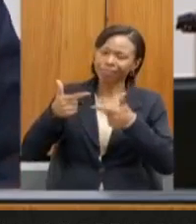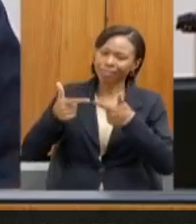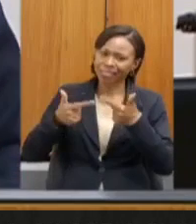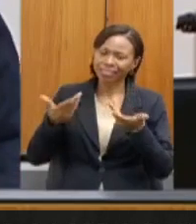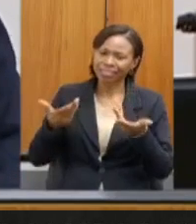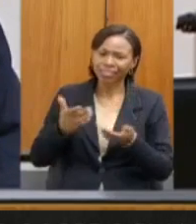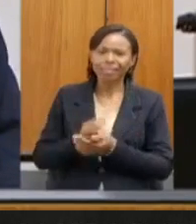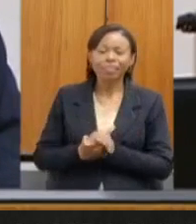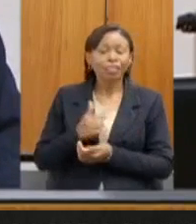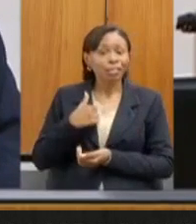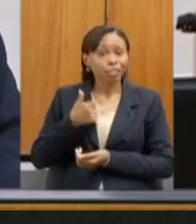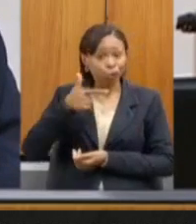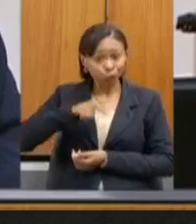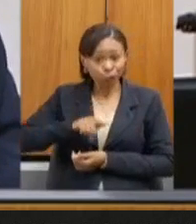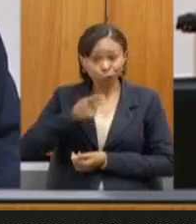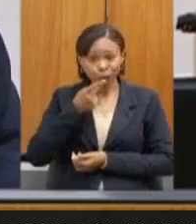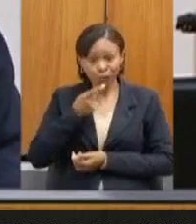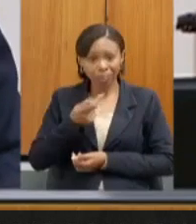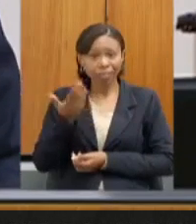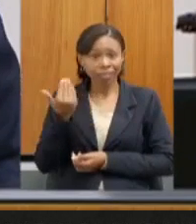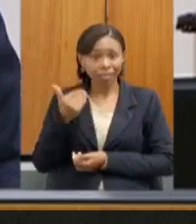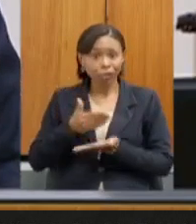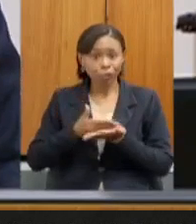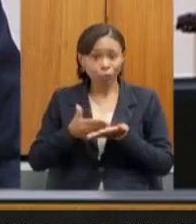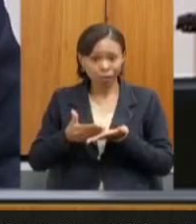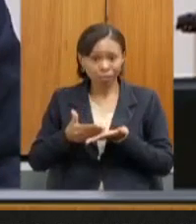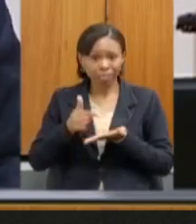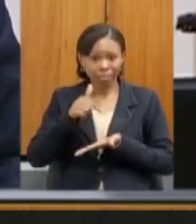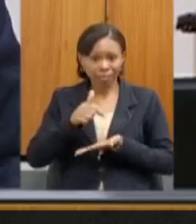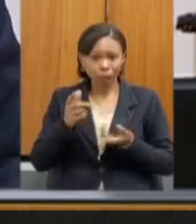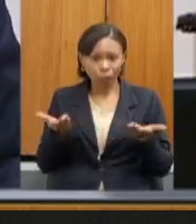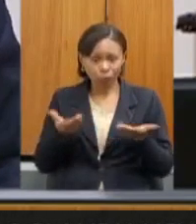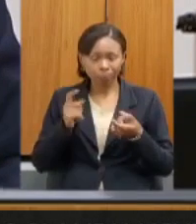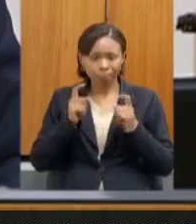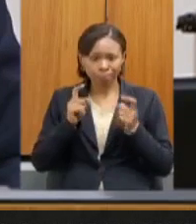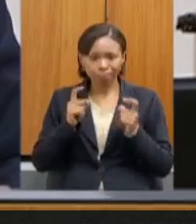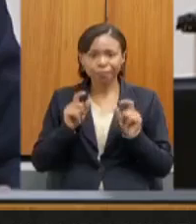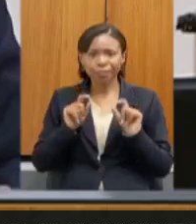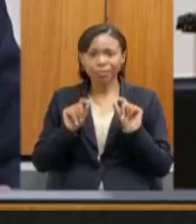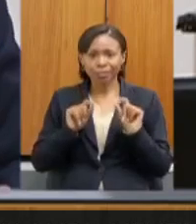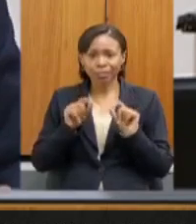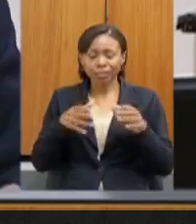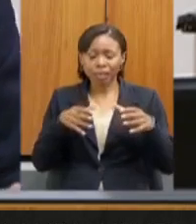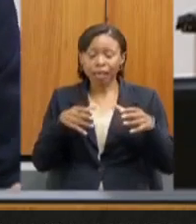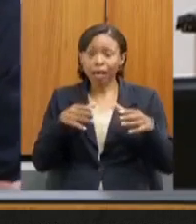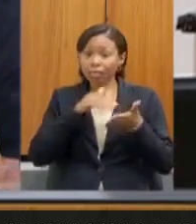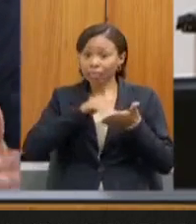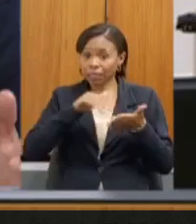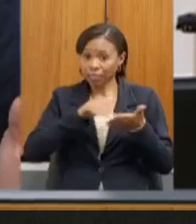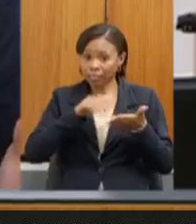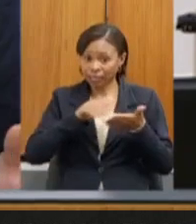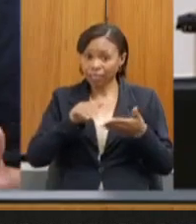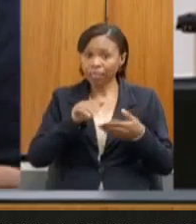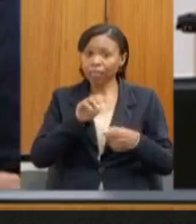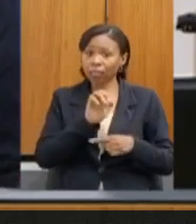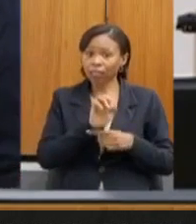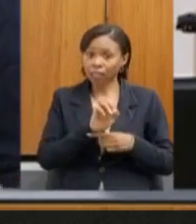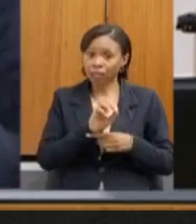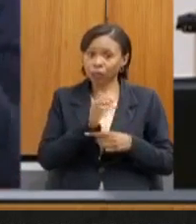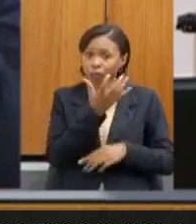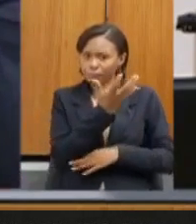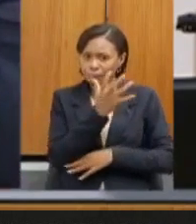que eu iniciei na Assembleia Fiscaliza. A Comissão, a Secretaria de Estado e Meio Ambiente,